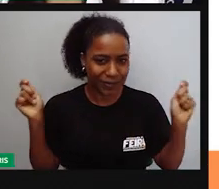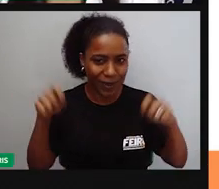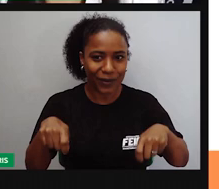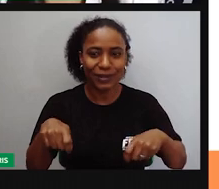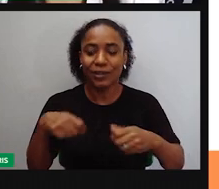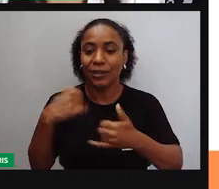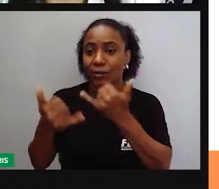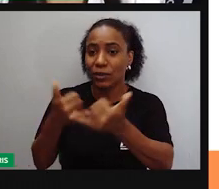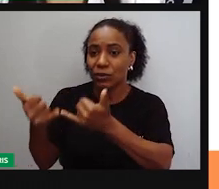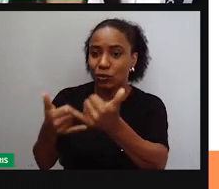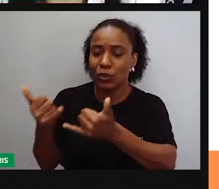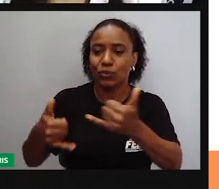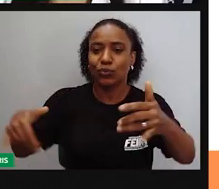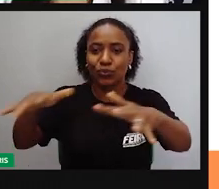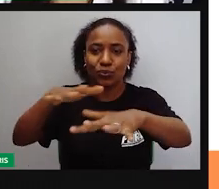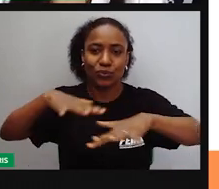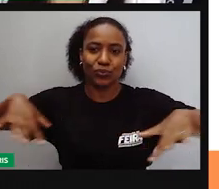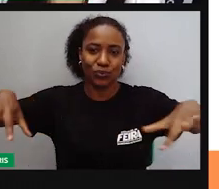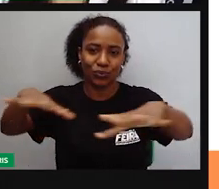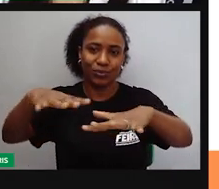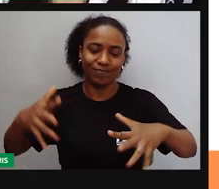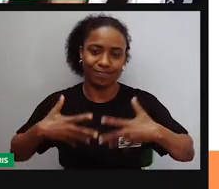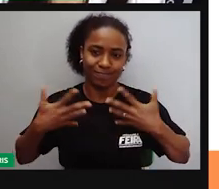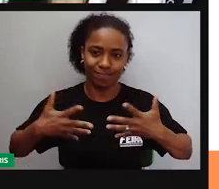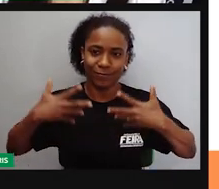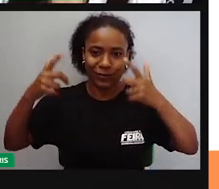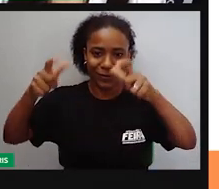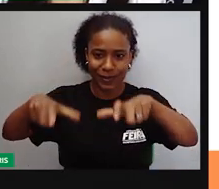pessoas que moram naquele determinado lugar.